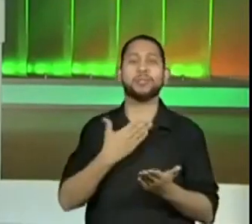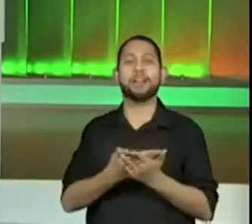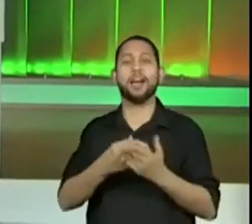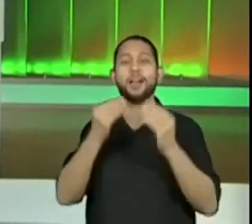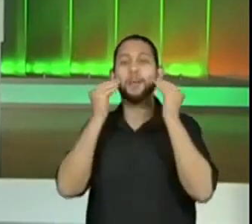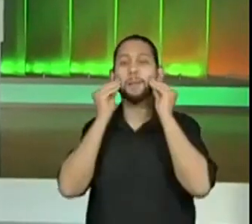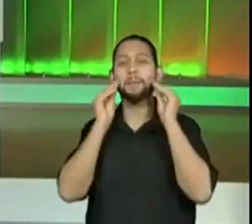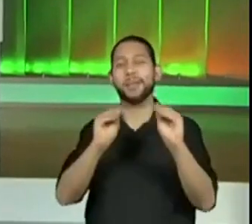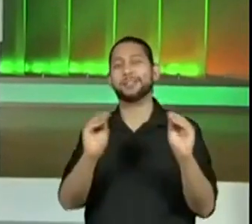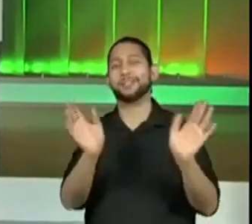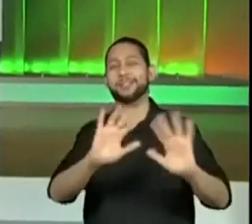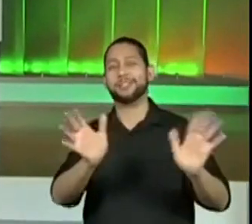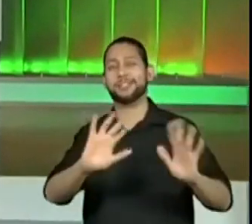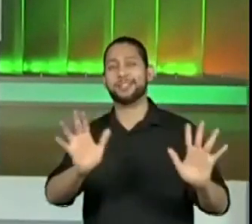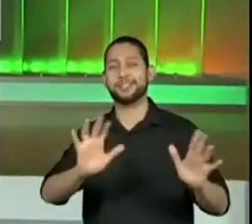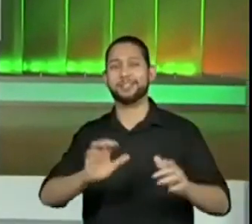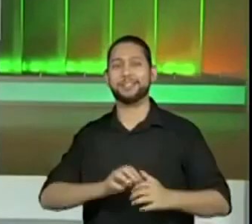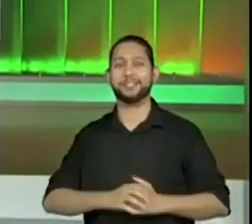Um beijão. Tchau, tchau.